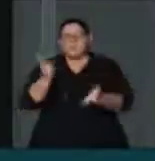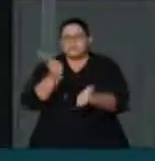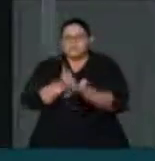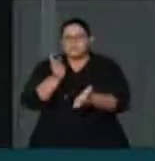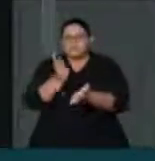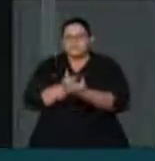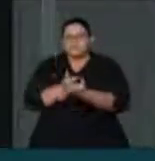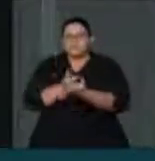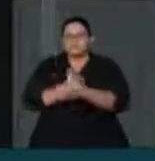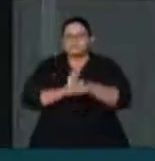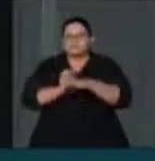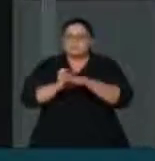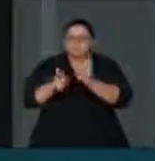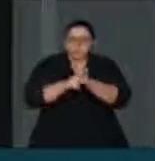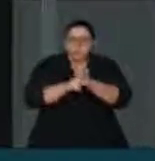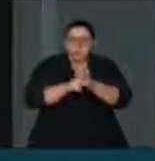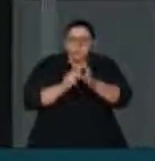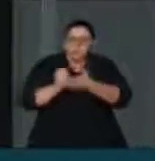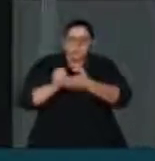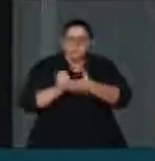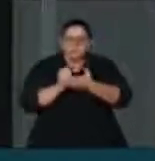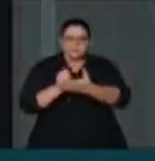assistência técnica, para organizar...